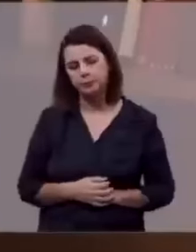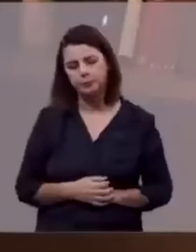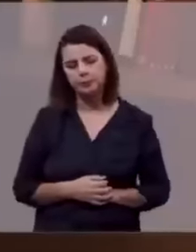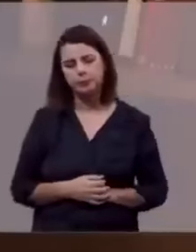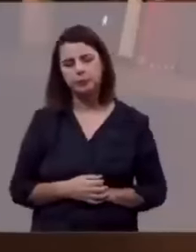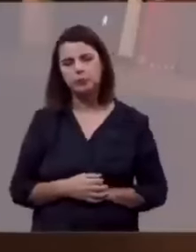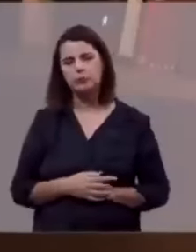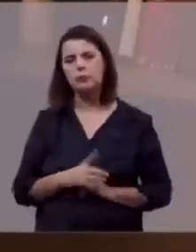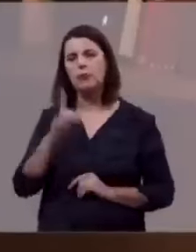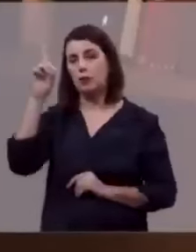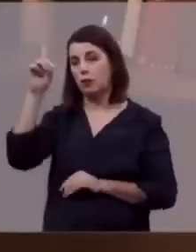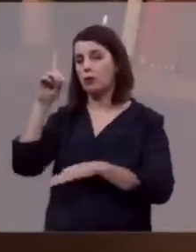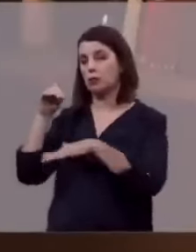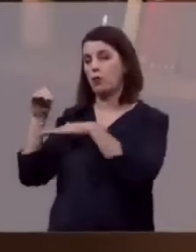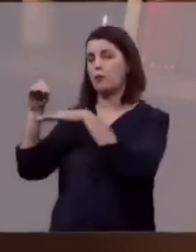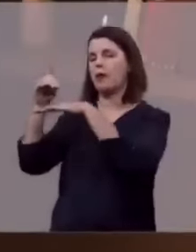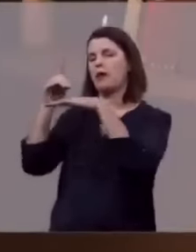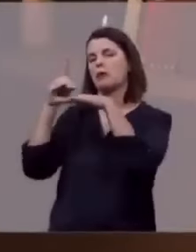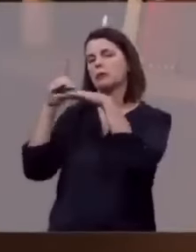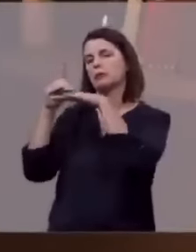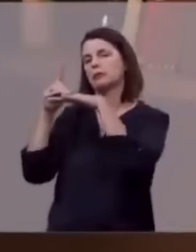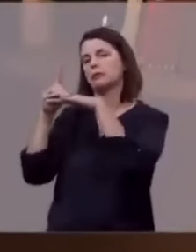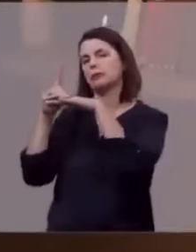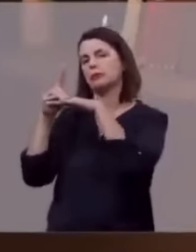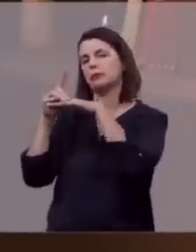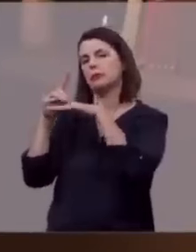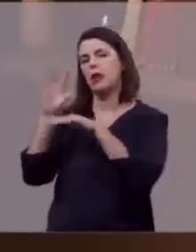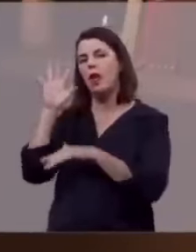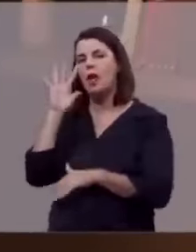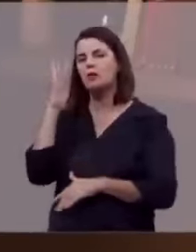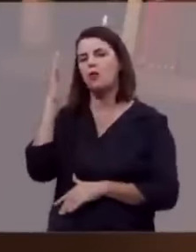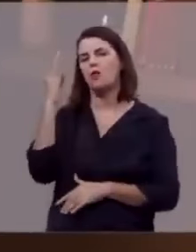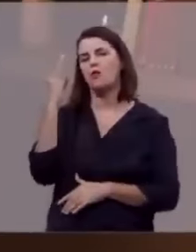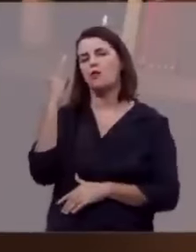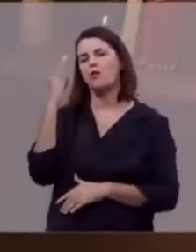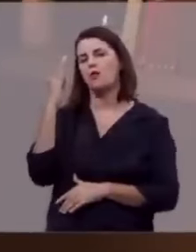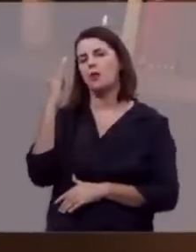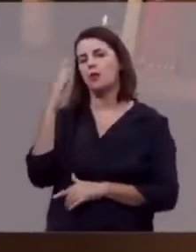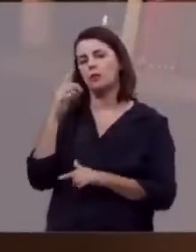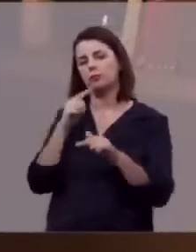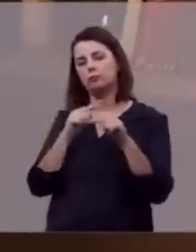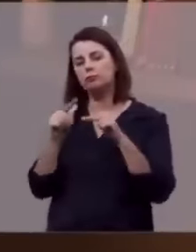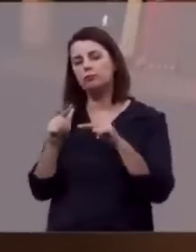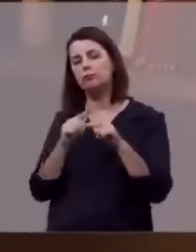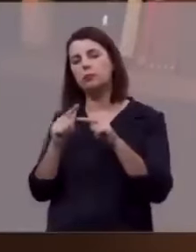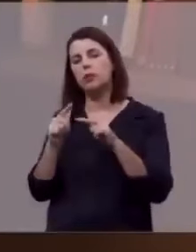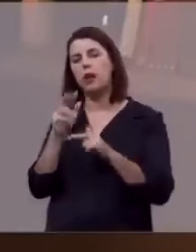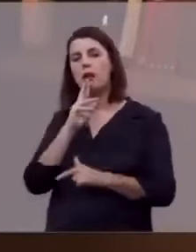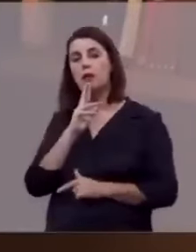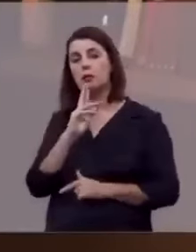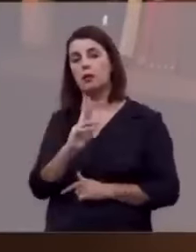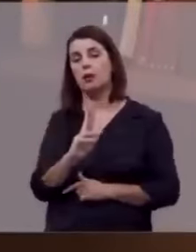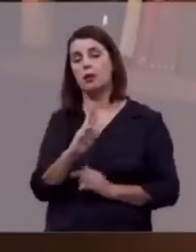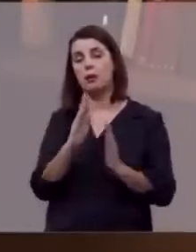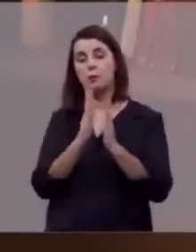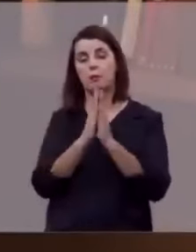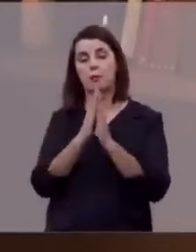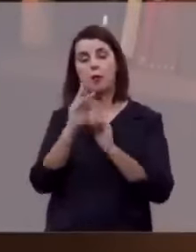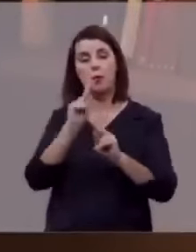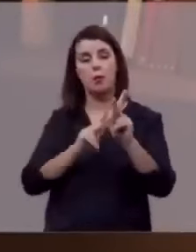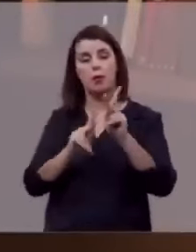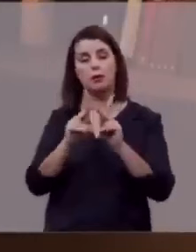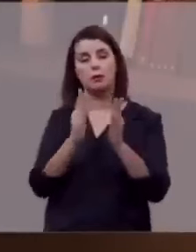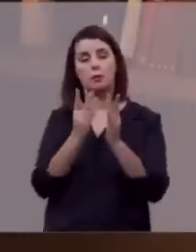Sendo Deus soberano, ele resolveu agir em resposta à oração do seu